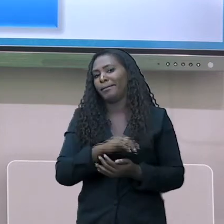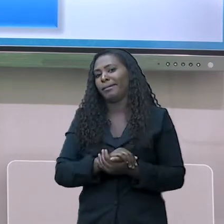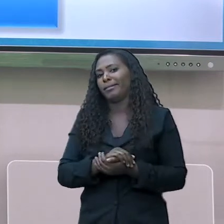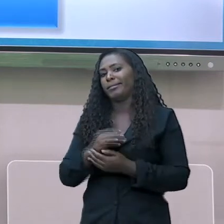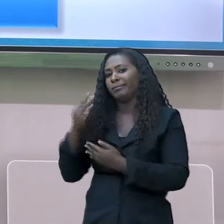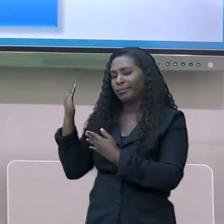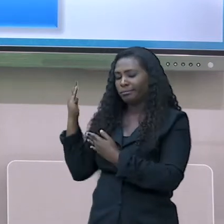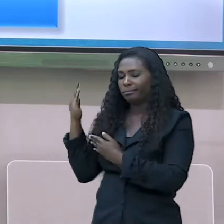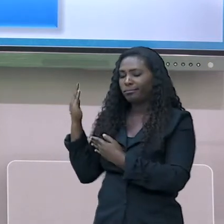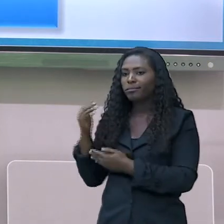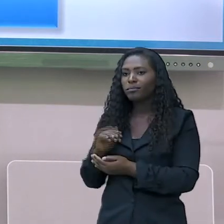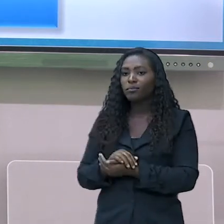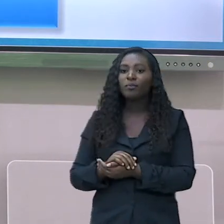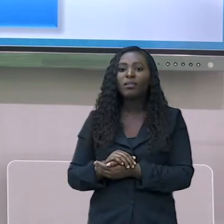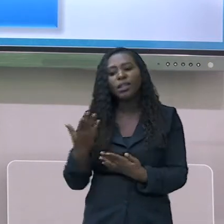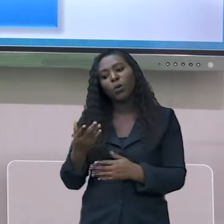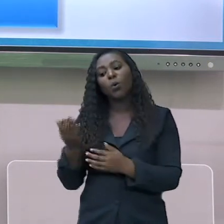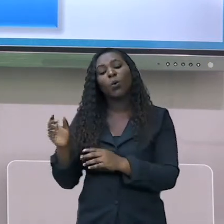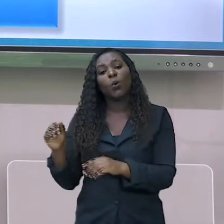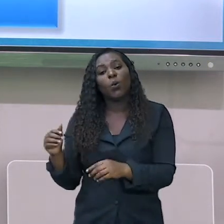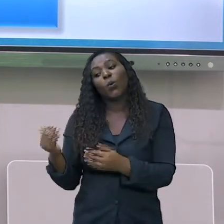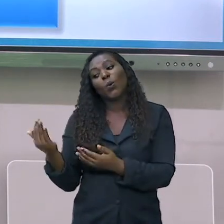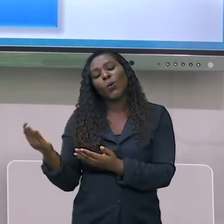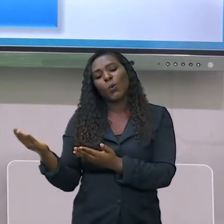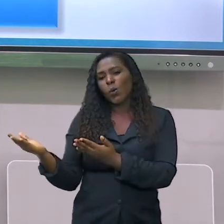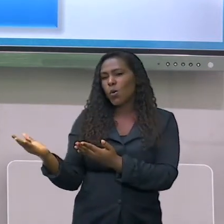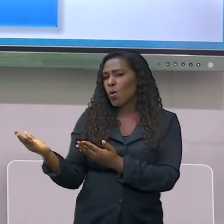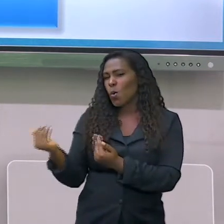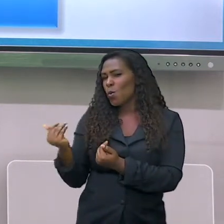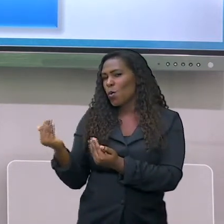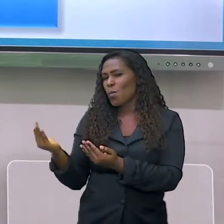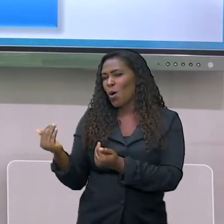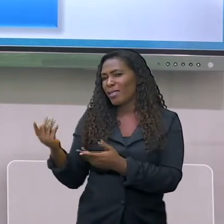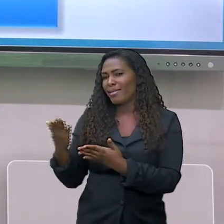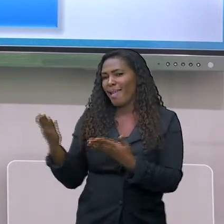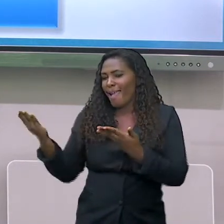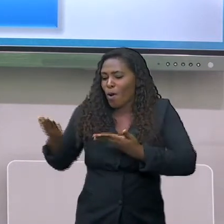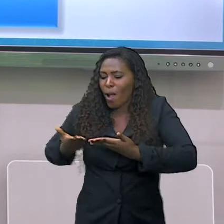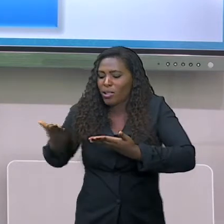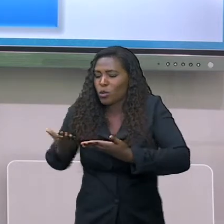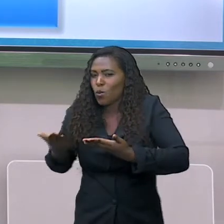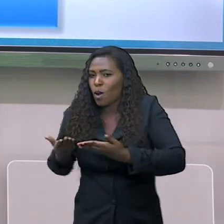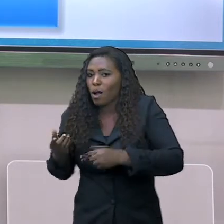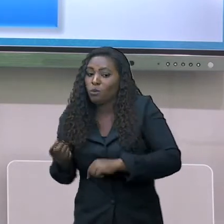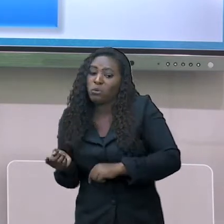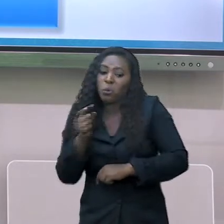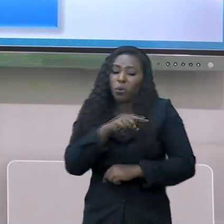o moderno, com o que é mais arcaico, mais tradicional.